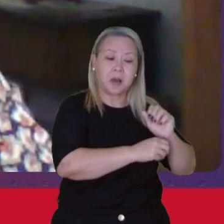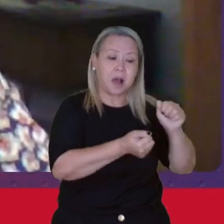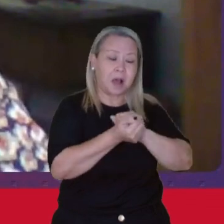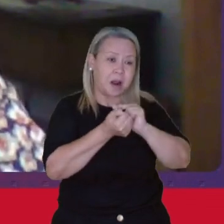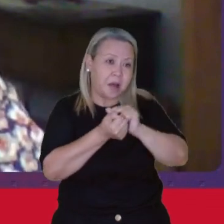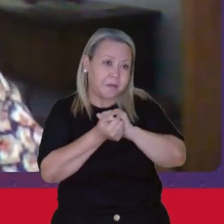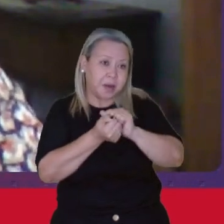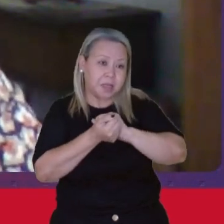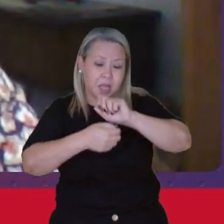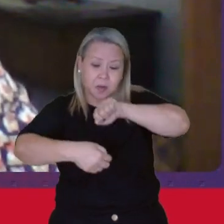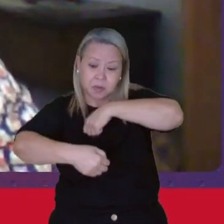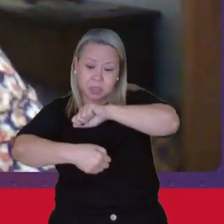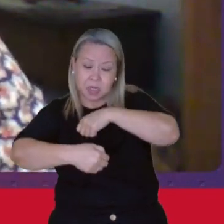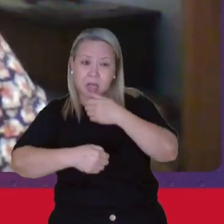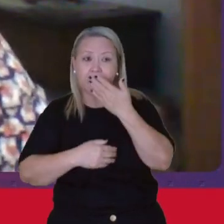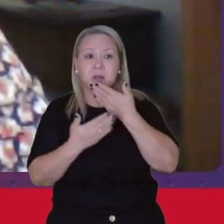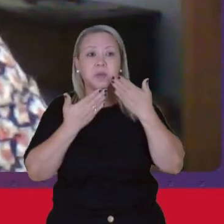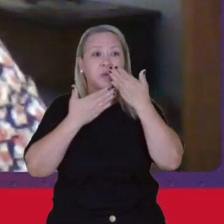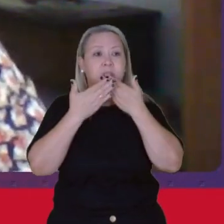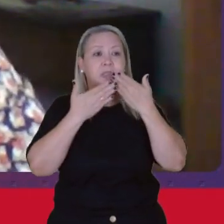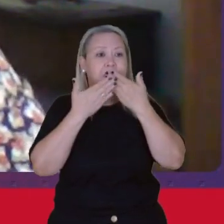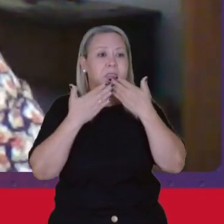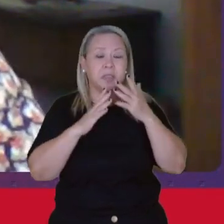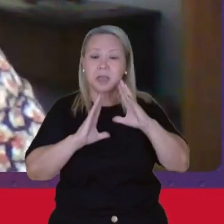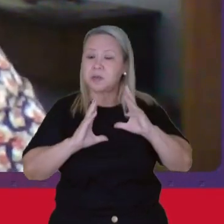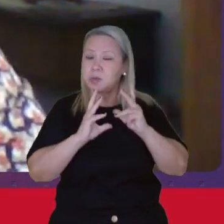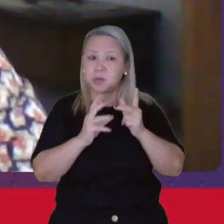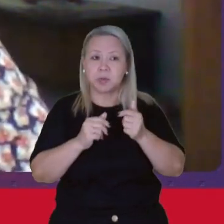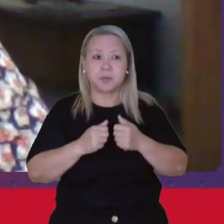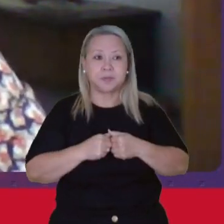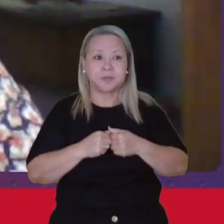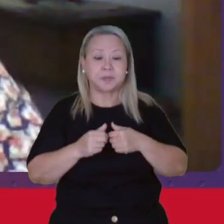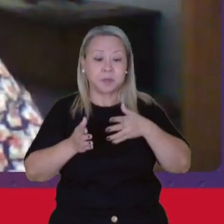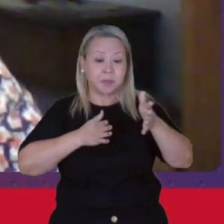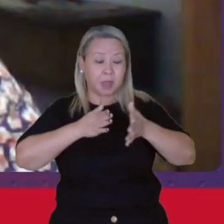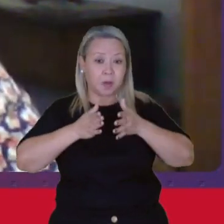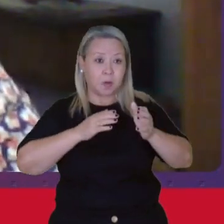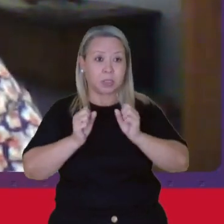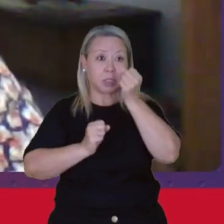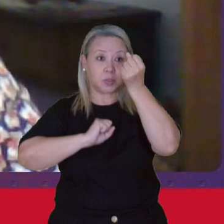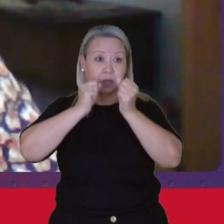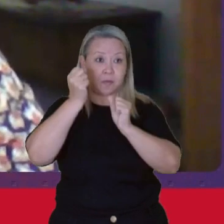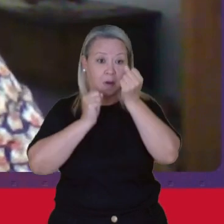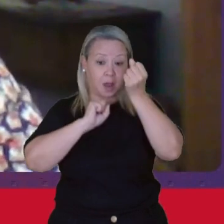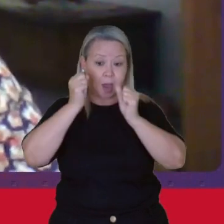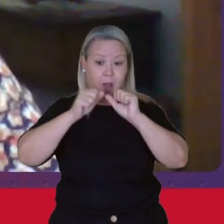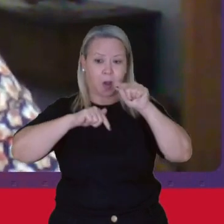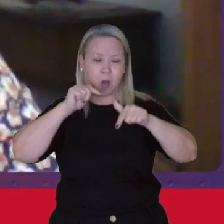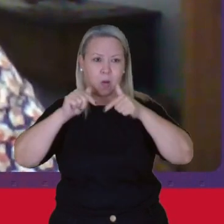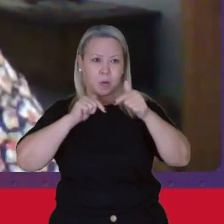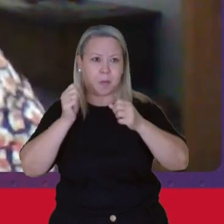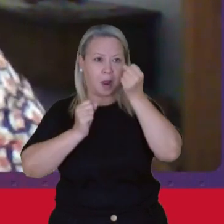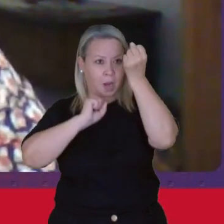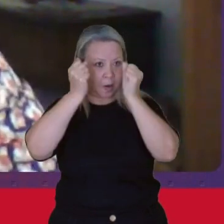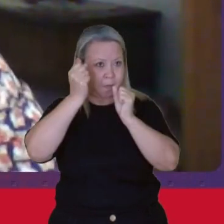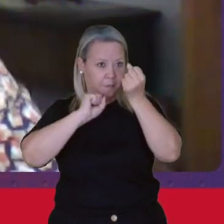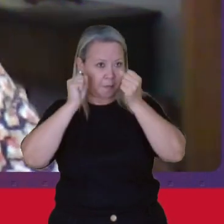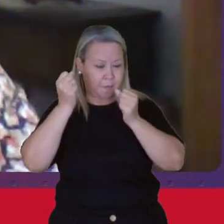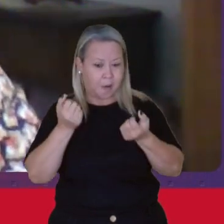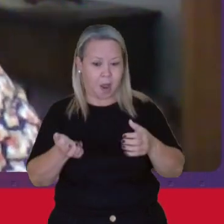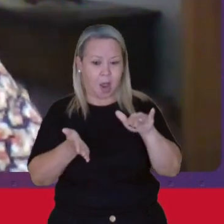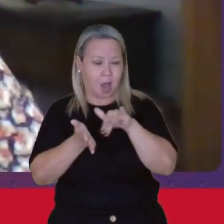Cozinheiras, doceiras O acesso às fábricas Ao trabalho fabril Aos